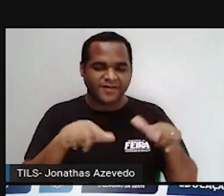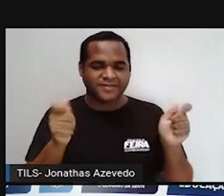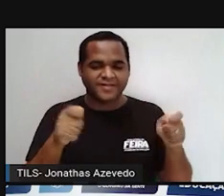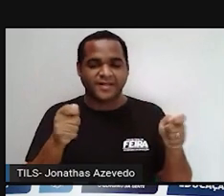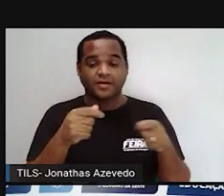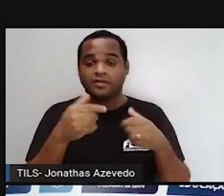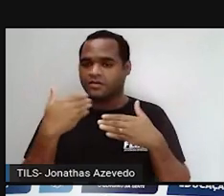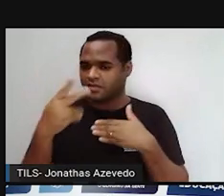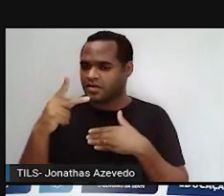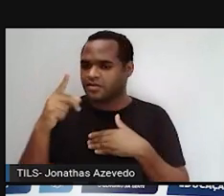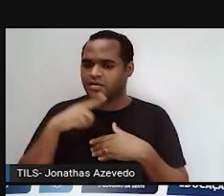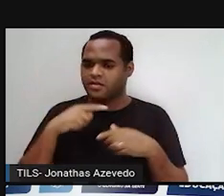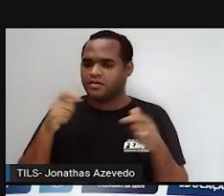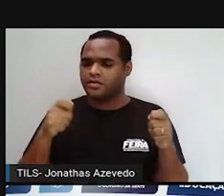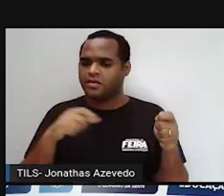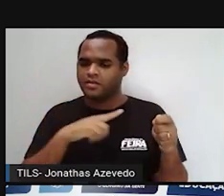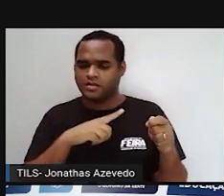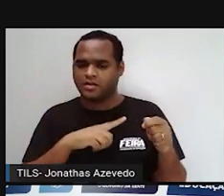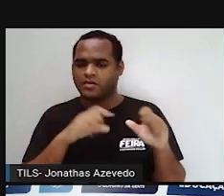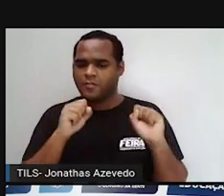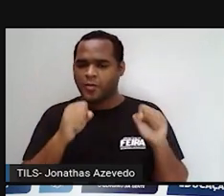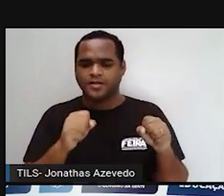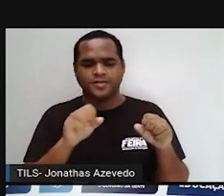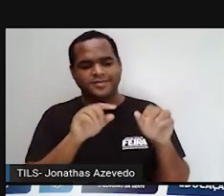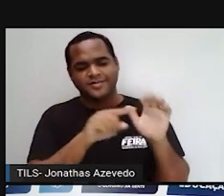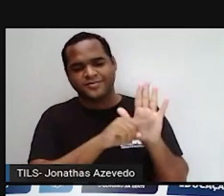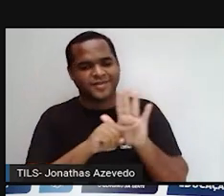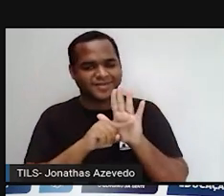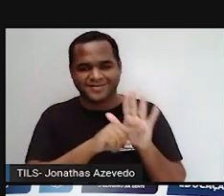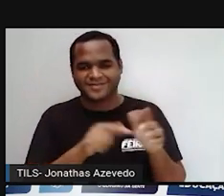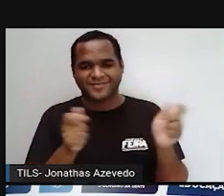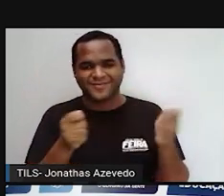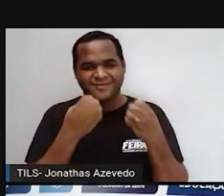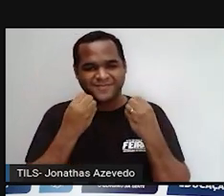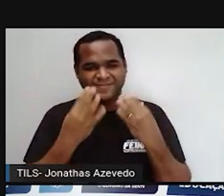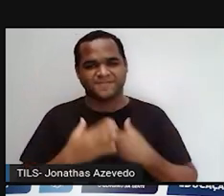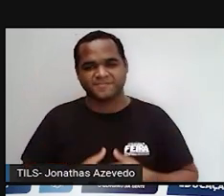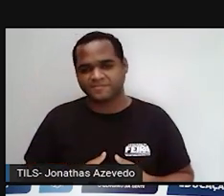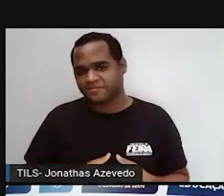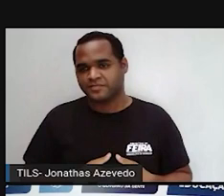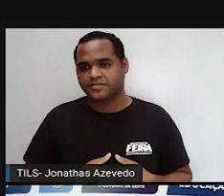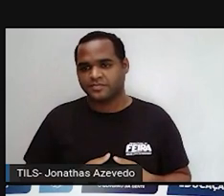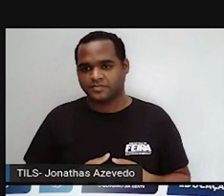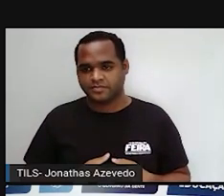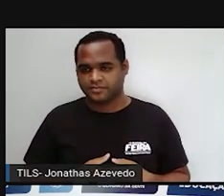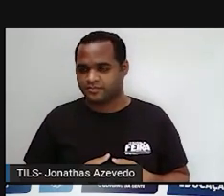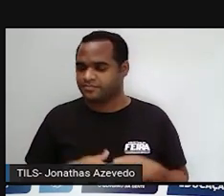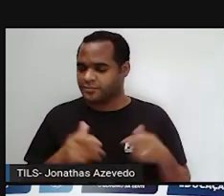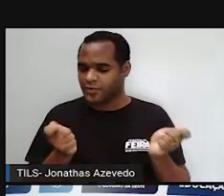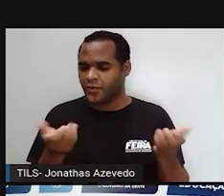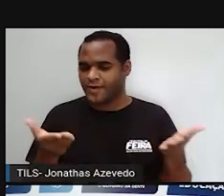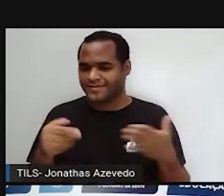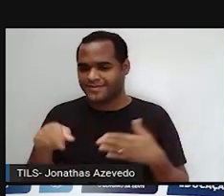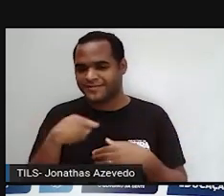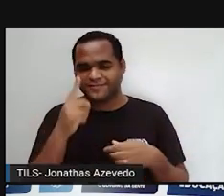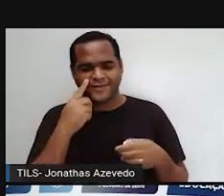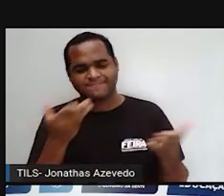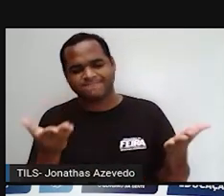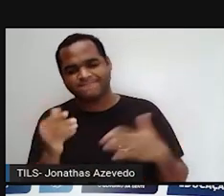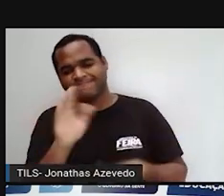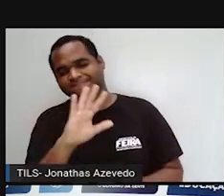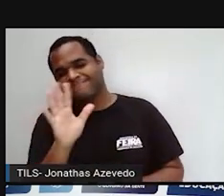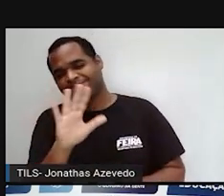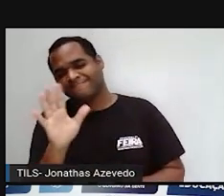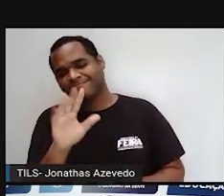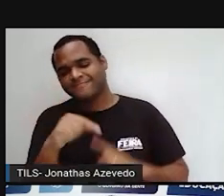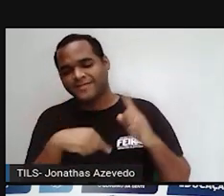através dele que a gente tem tantos benefícios, né? Por hoje, nós vamos ficar por aqui, mas a gente vai se ver muito em